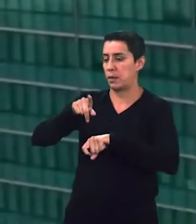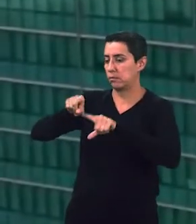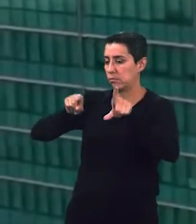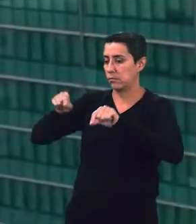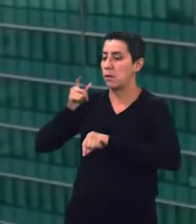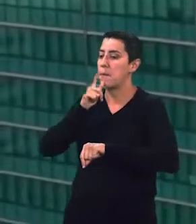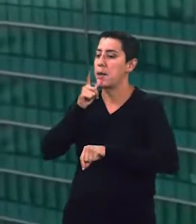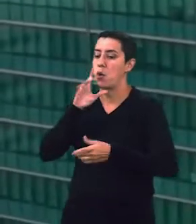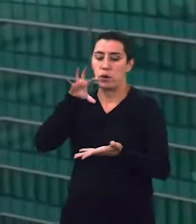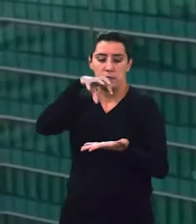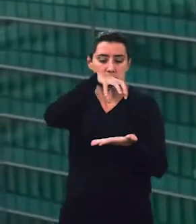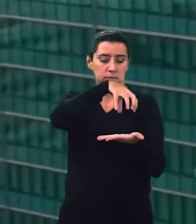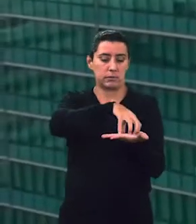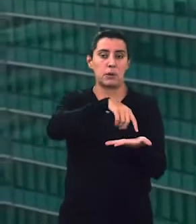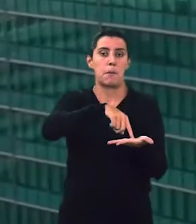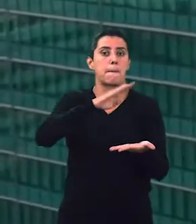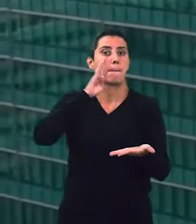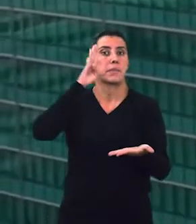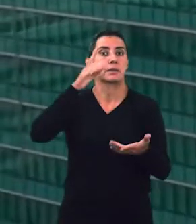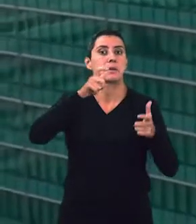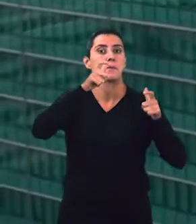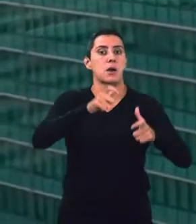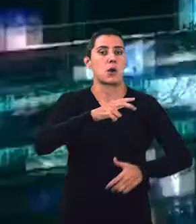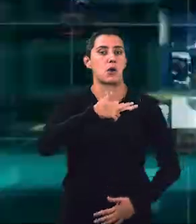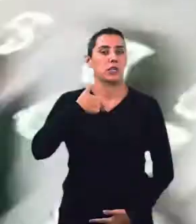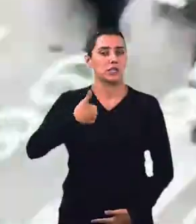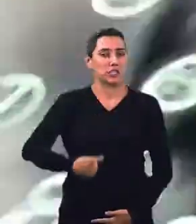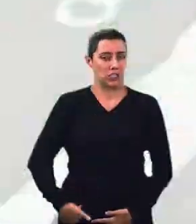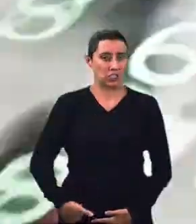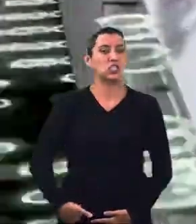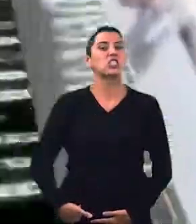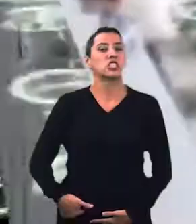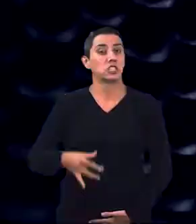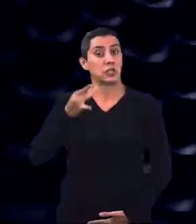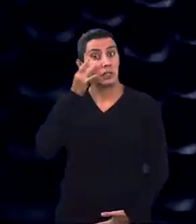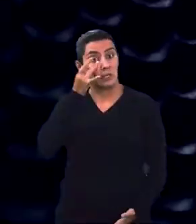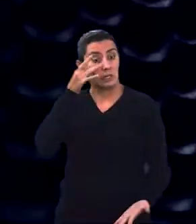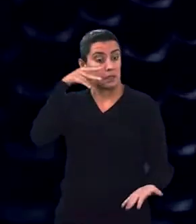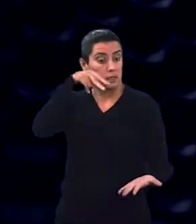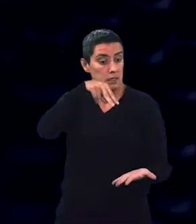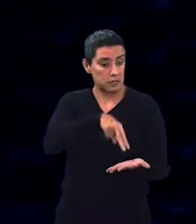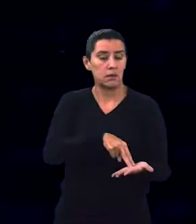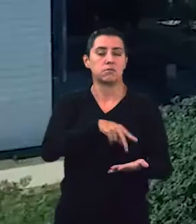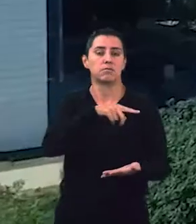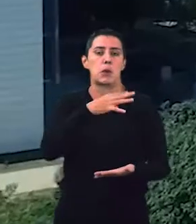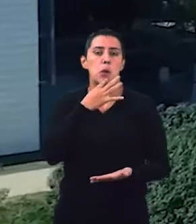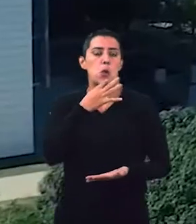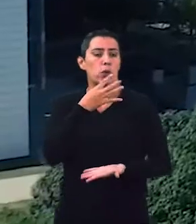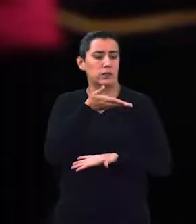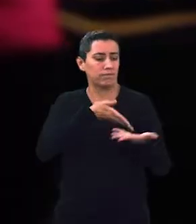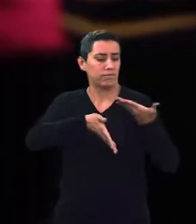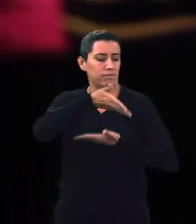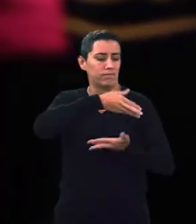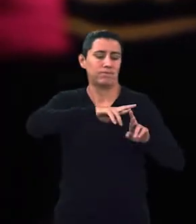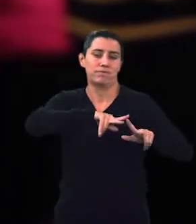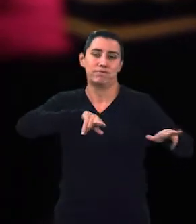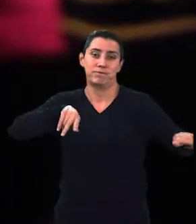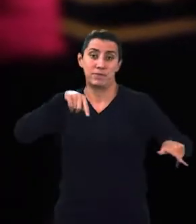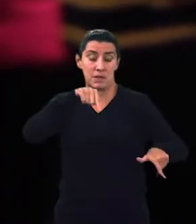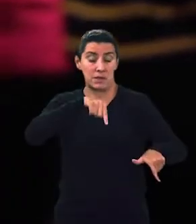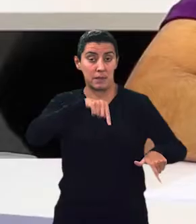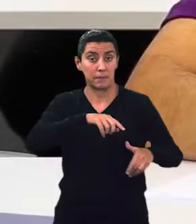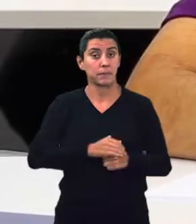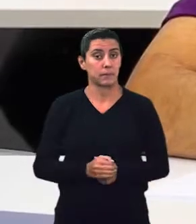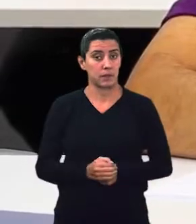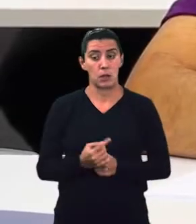sede global da Huawei, na China, onde eles têm a oportunidade de vivenciar o ambiente de negócios global. Somente na